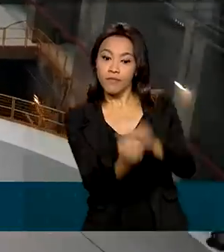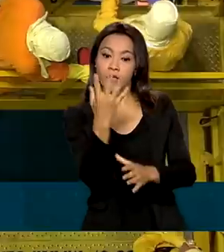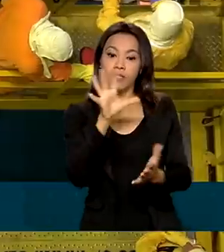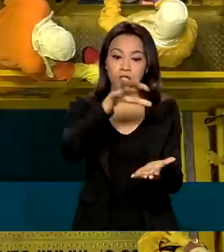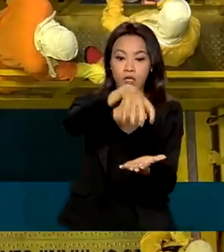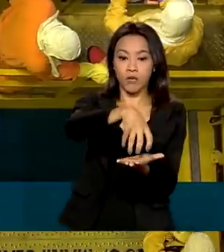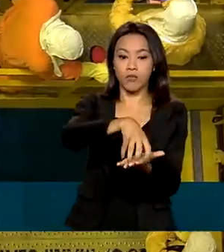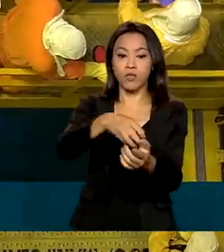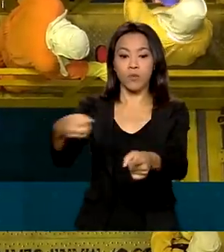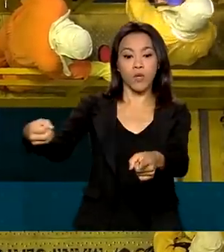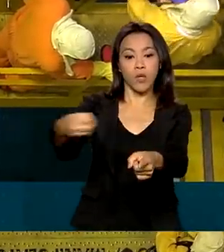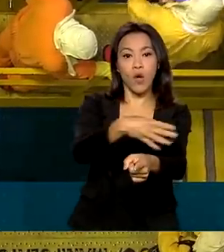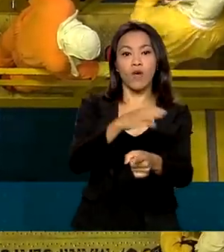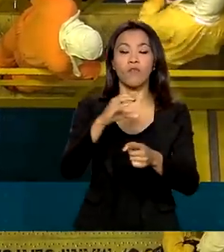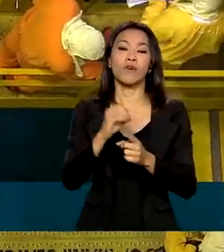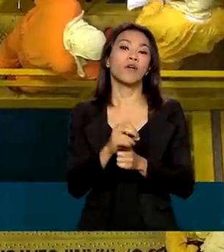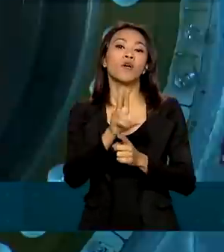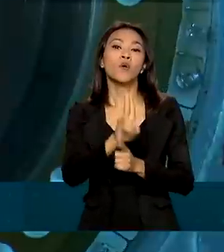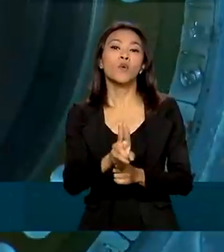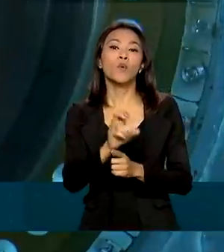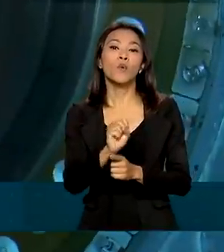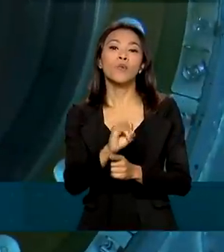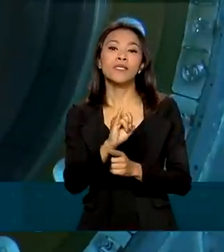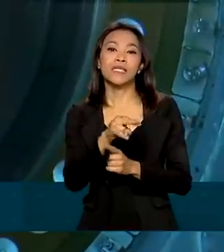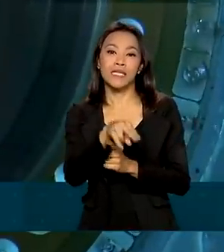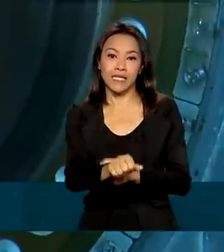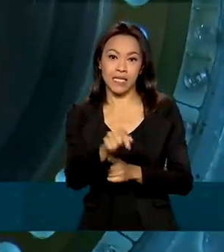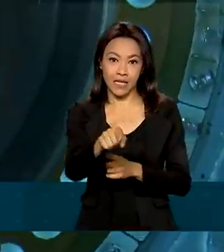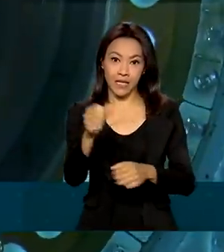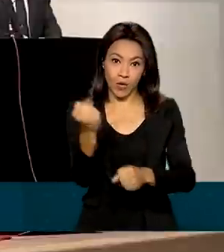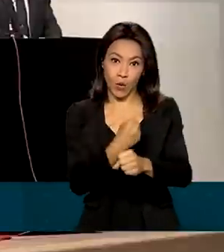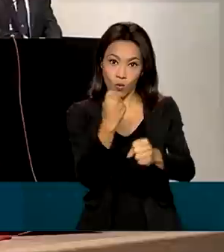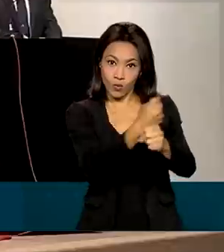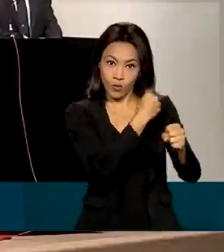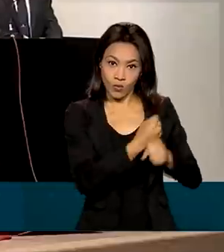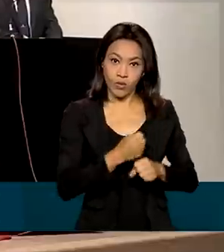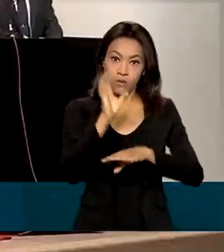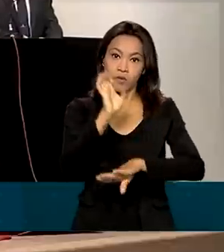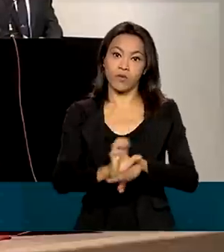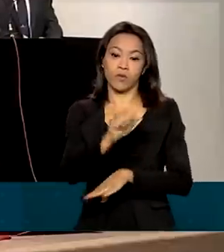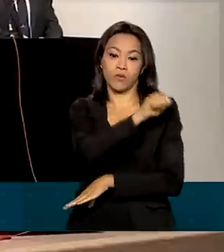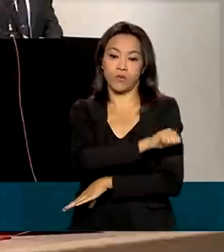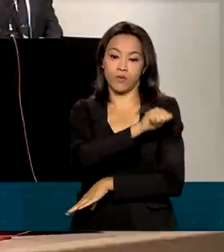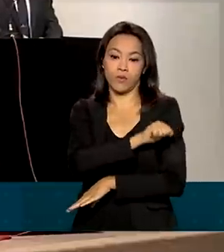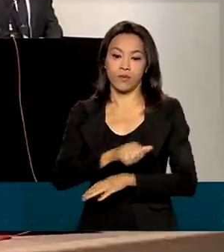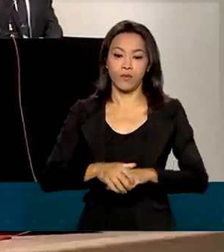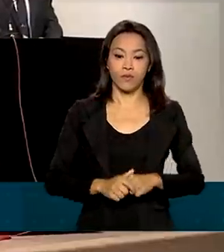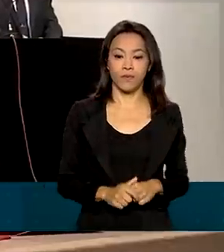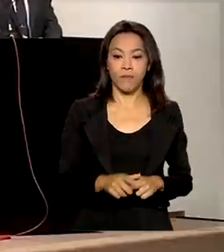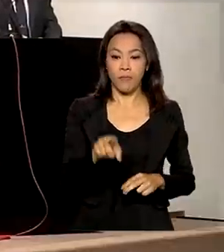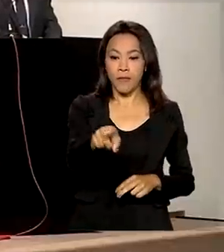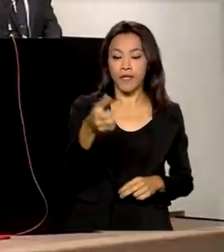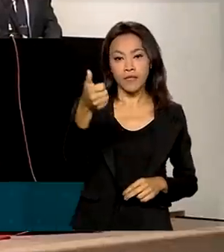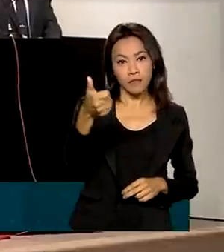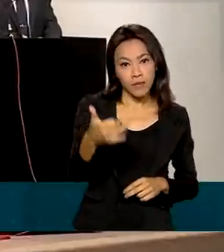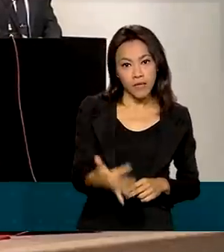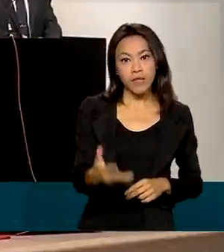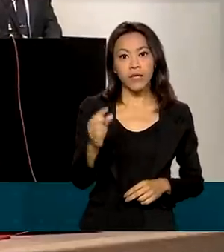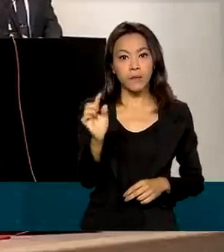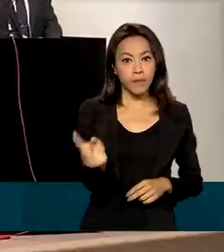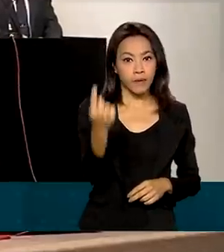Angra 3, que está em construção em Angra dos Reis, no Rio de Janeiro. Esse é o primeiro dos planos em que apresentamos